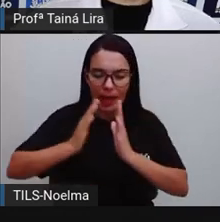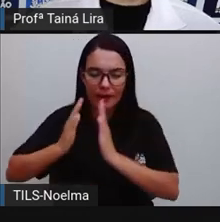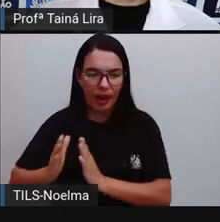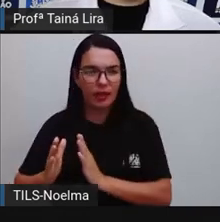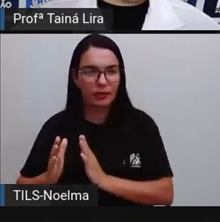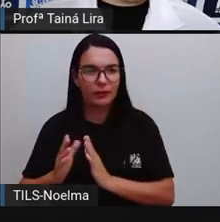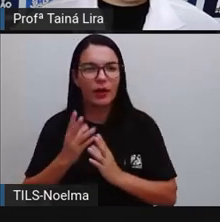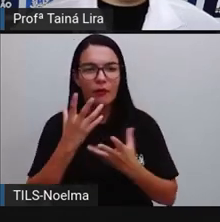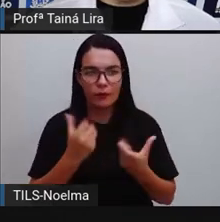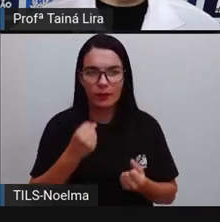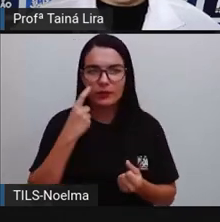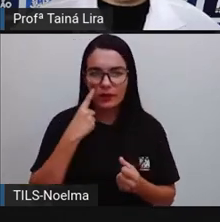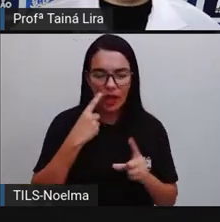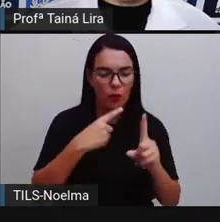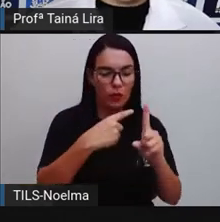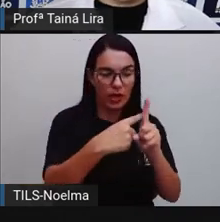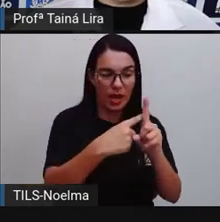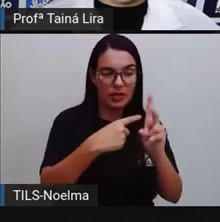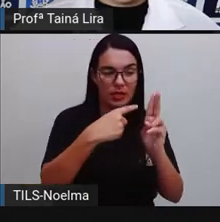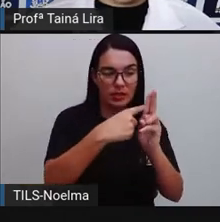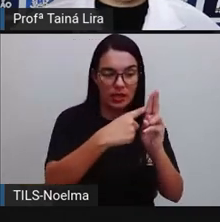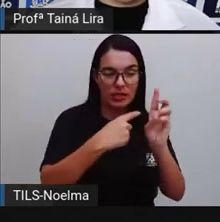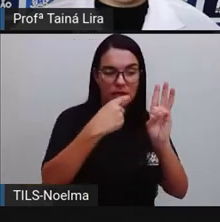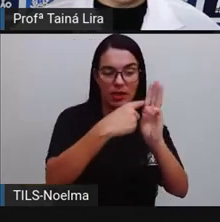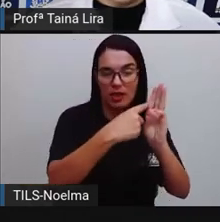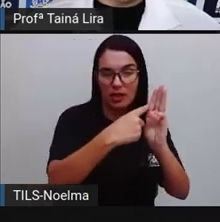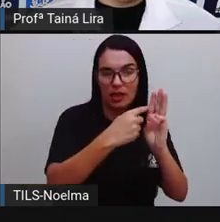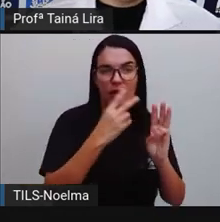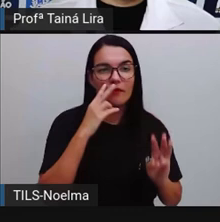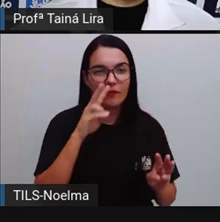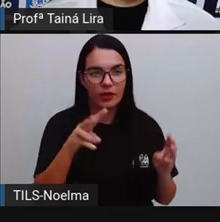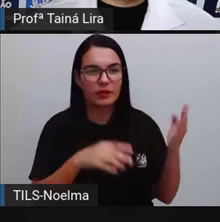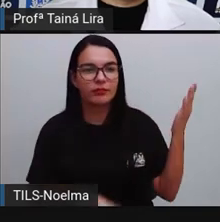Quebradinho. Vamos ver. Então, esse primeiro número aqui é qual?